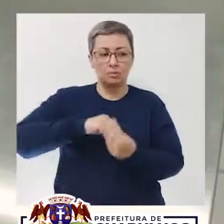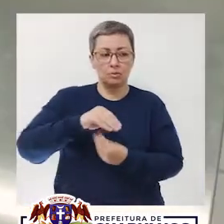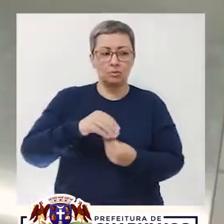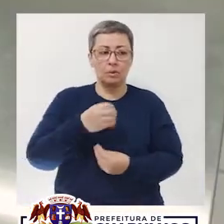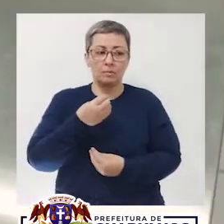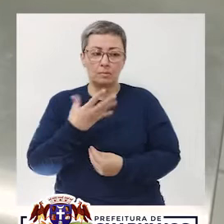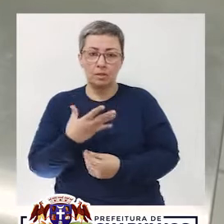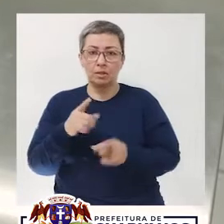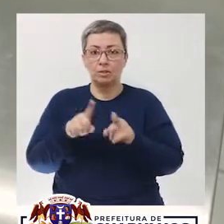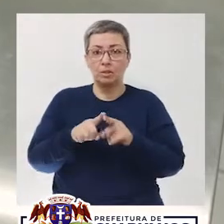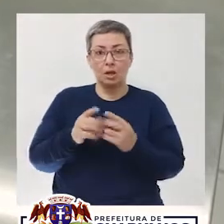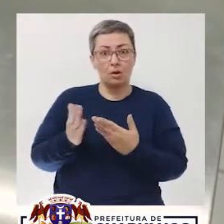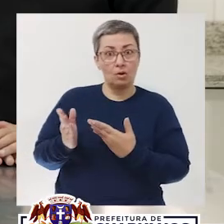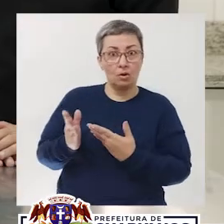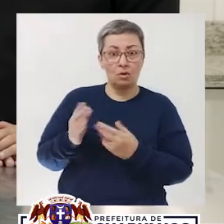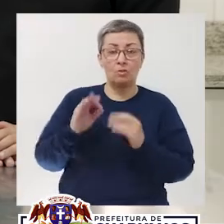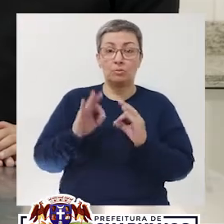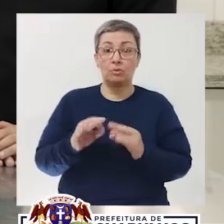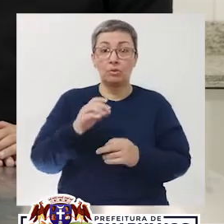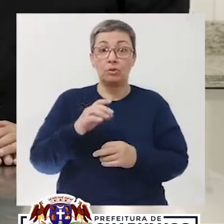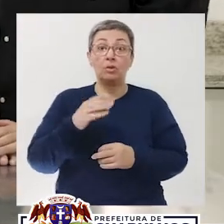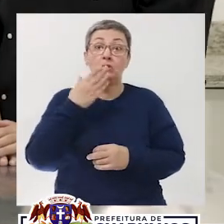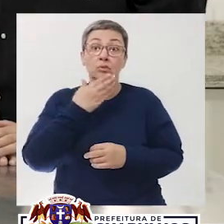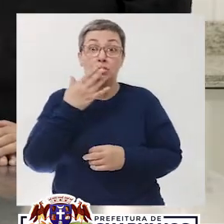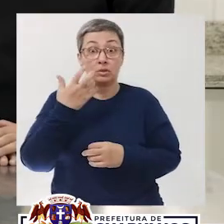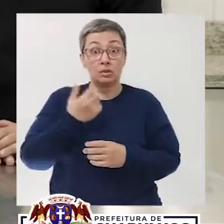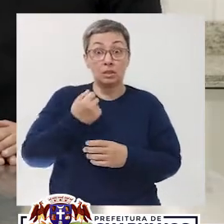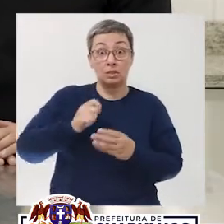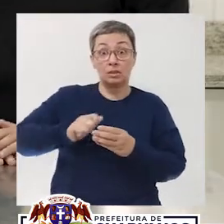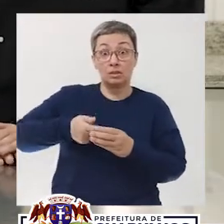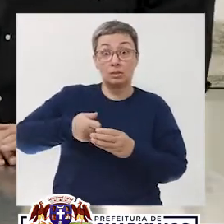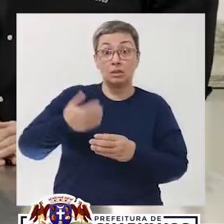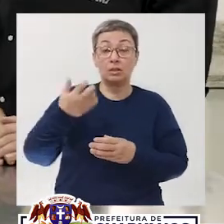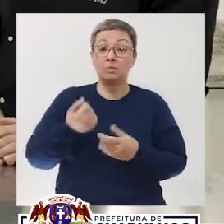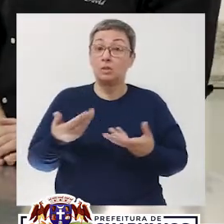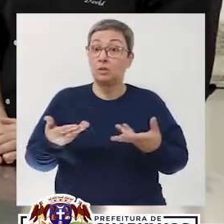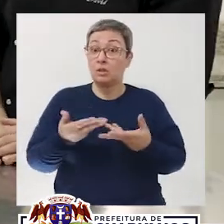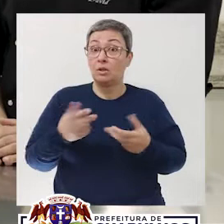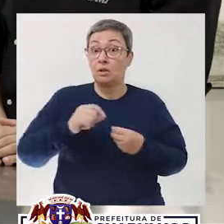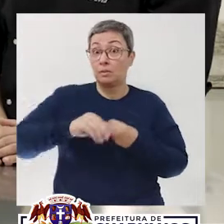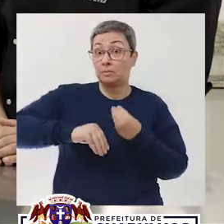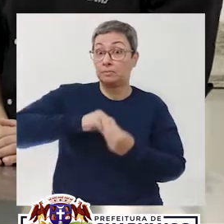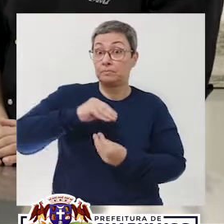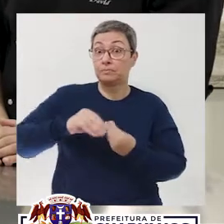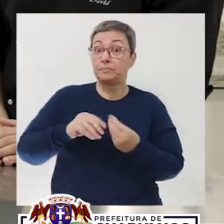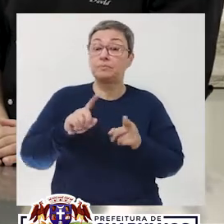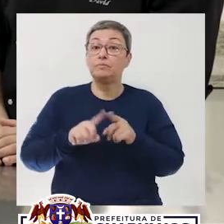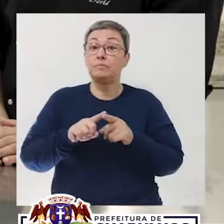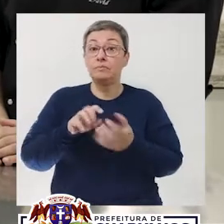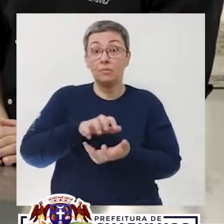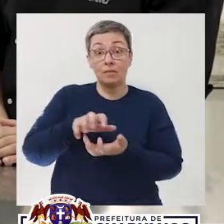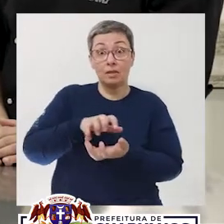Já misturamos bem o nosso creme. O doce de leite com o creme de leite. Agora a gente vai misturar